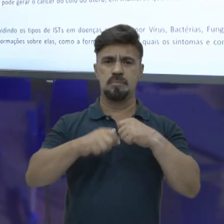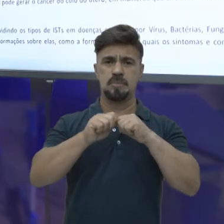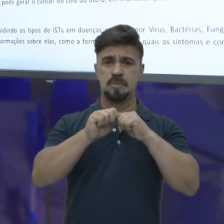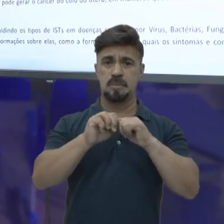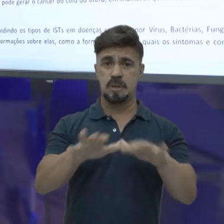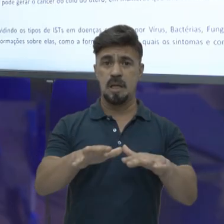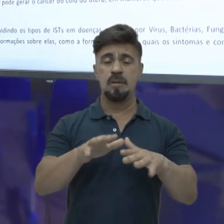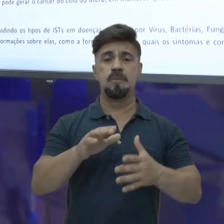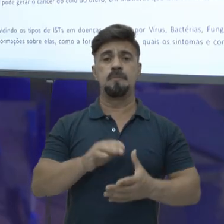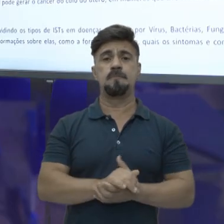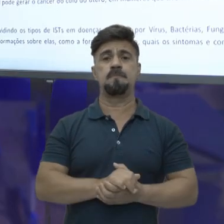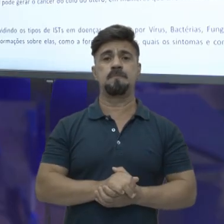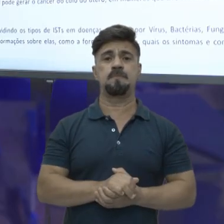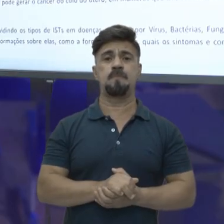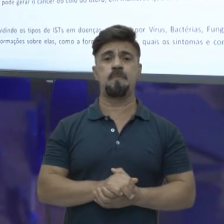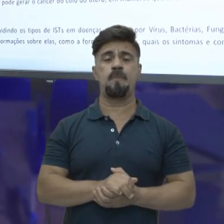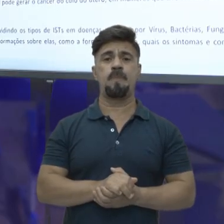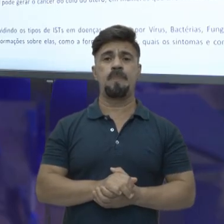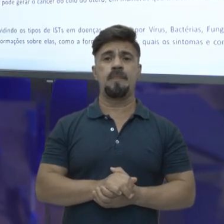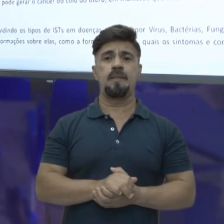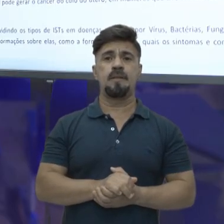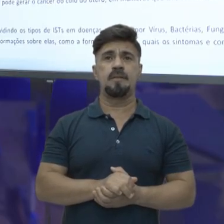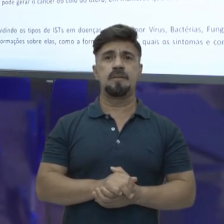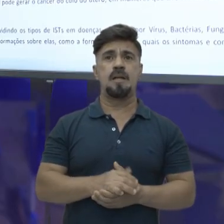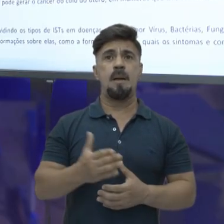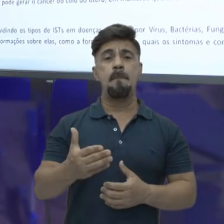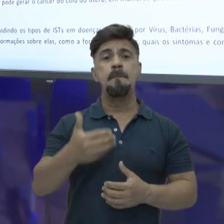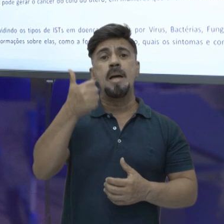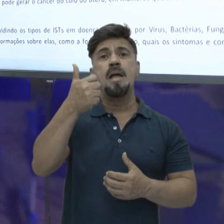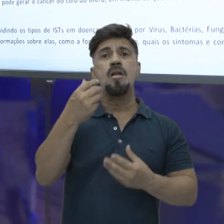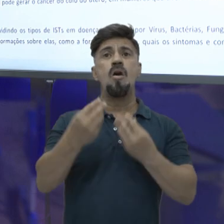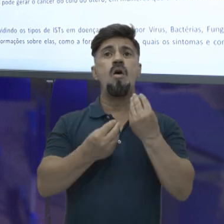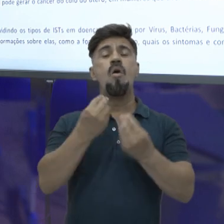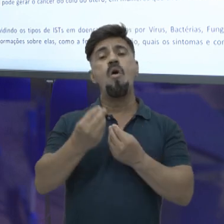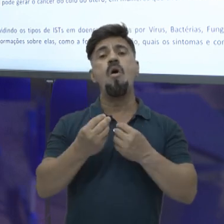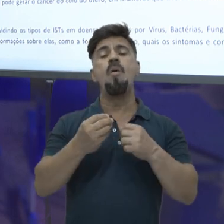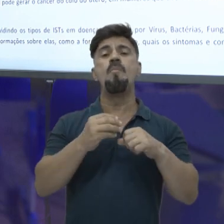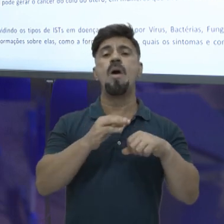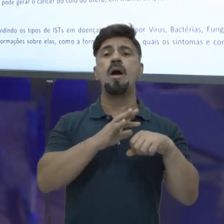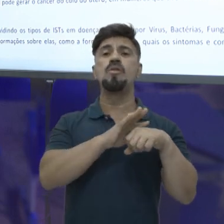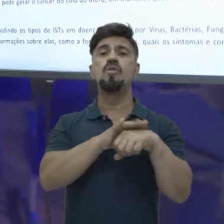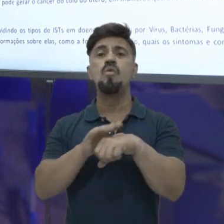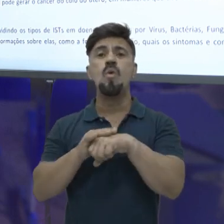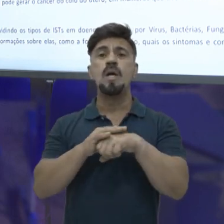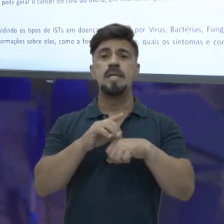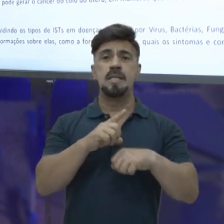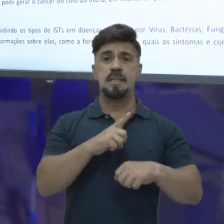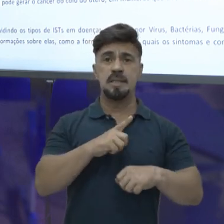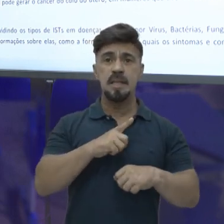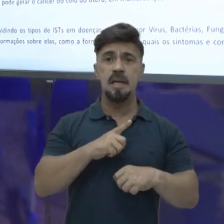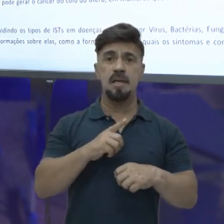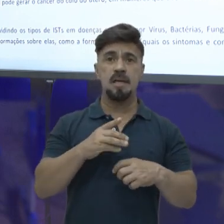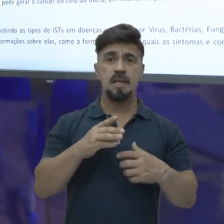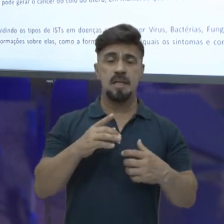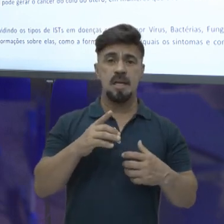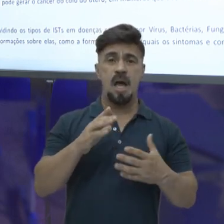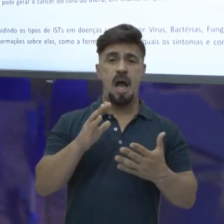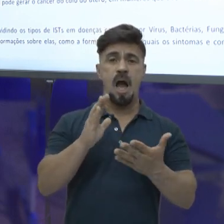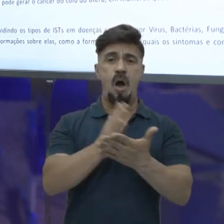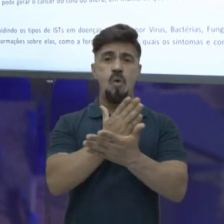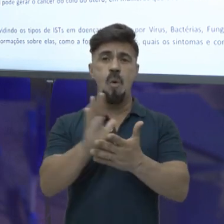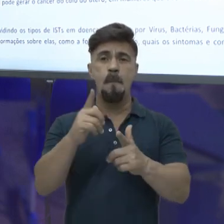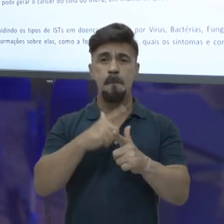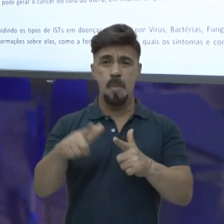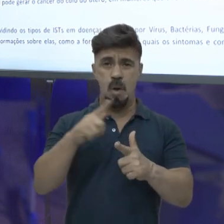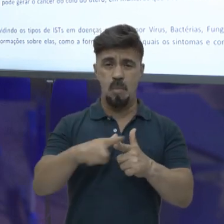ou infecções sexualmente transmissíveis. A melhor forma de prevenção das doenças que a gente tem, que causam algum problema na